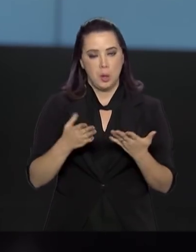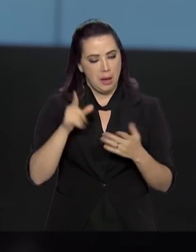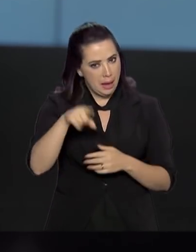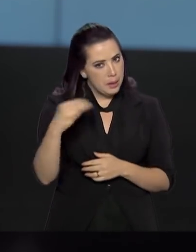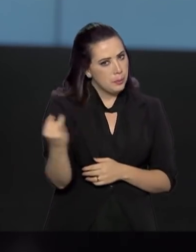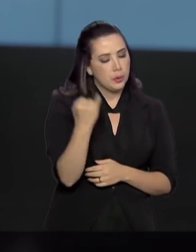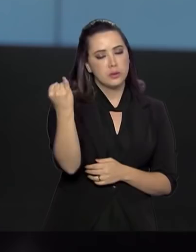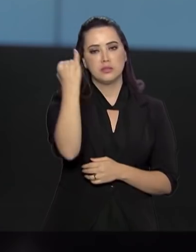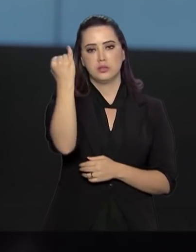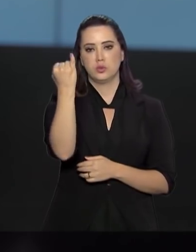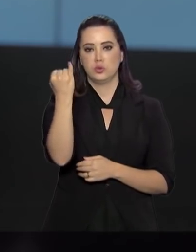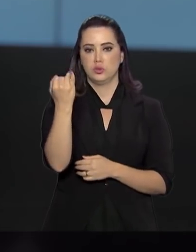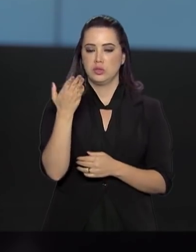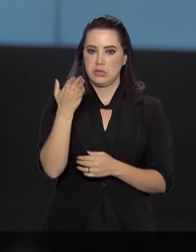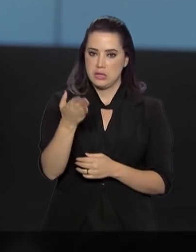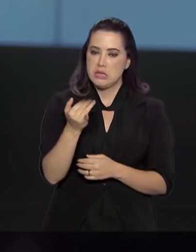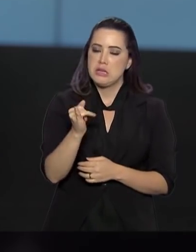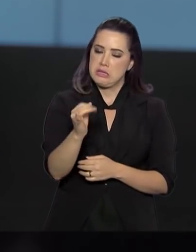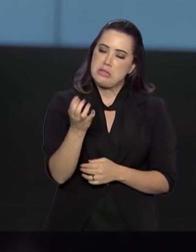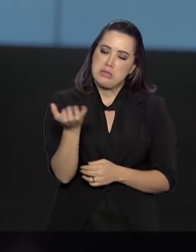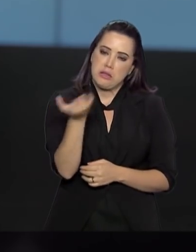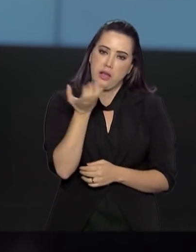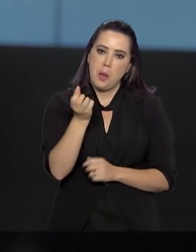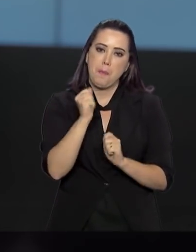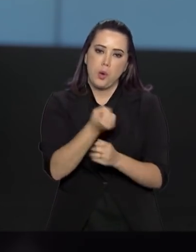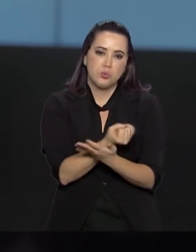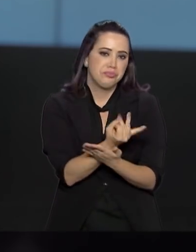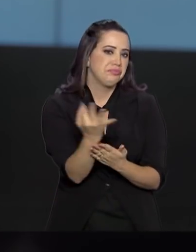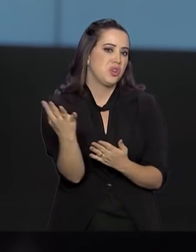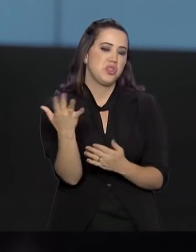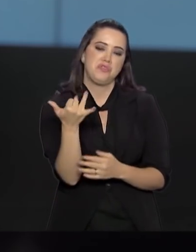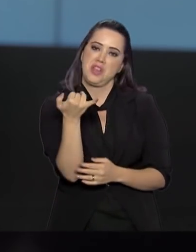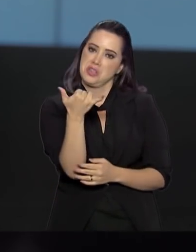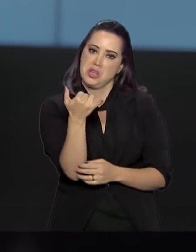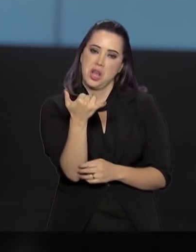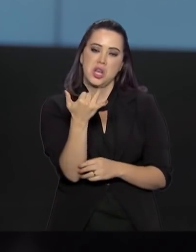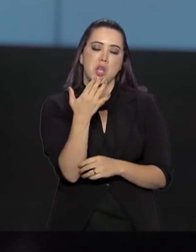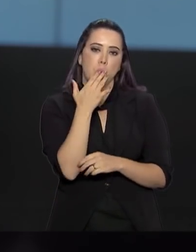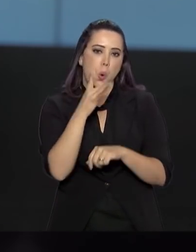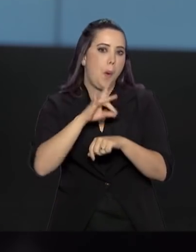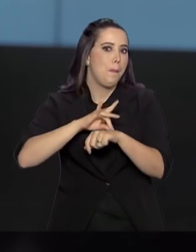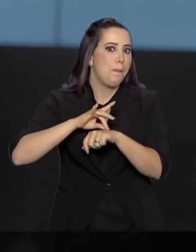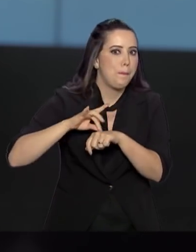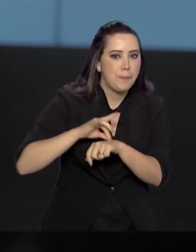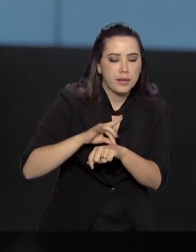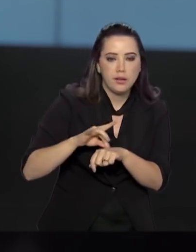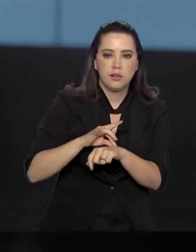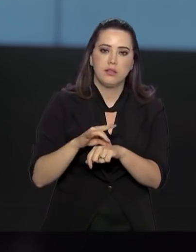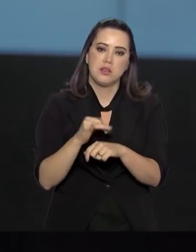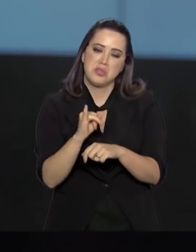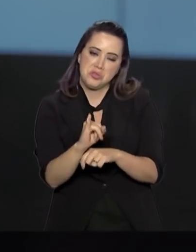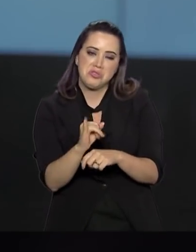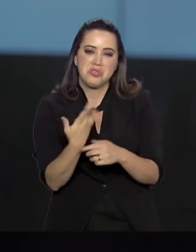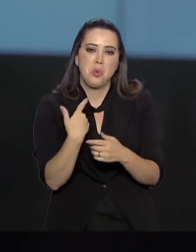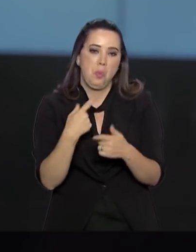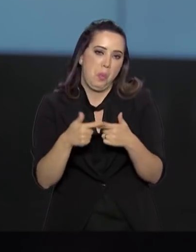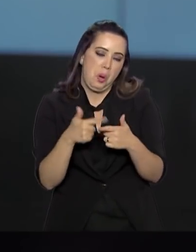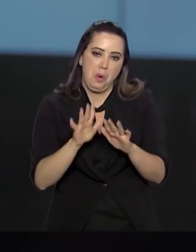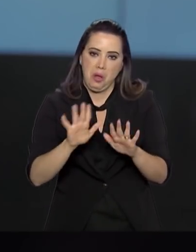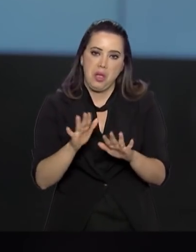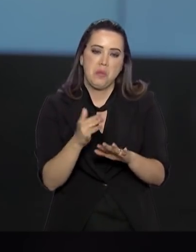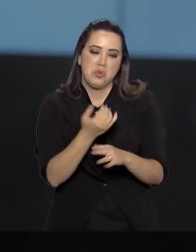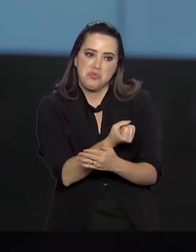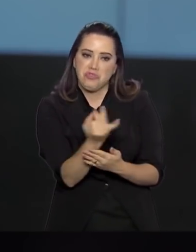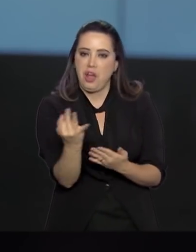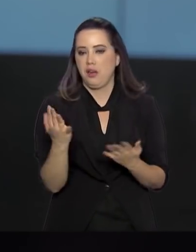importante. Se quiser, pode levar mais de uma caneta de tinta preta, para não correr o risco de alguma falhar. E para dar mais